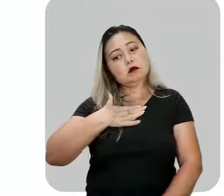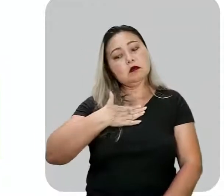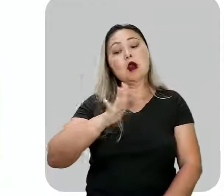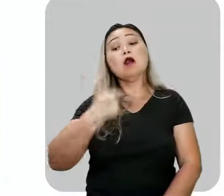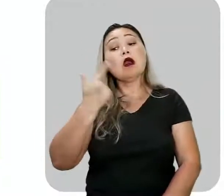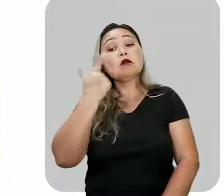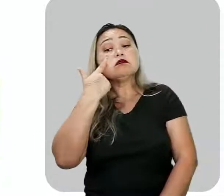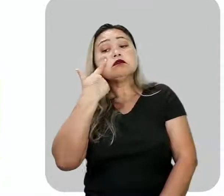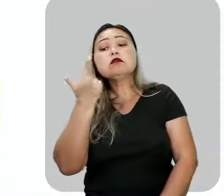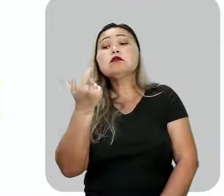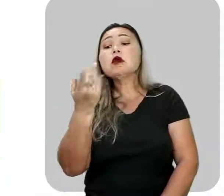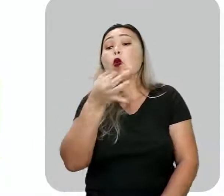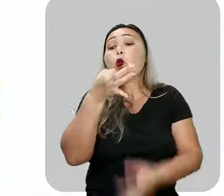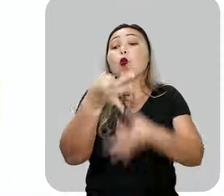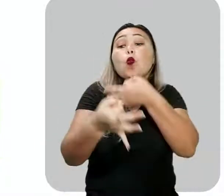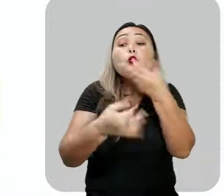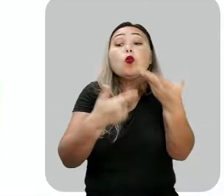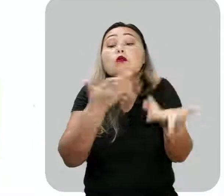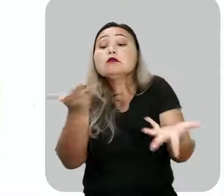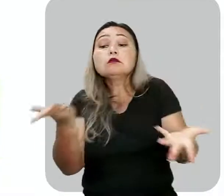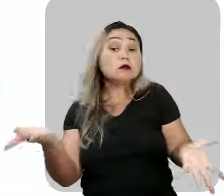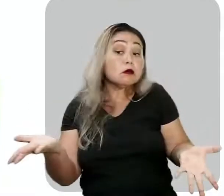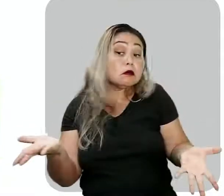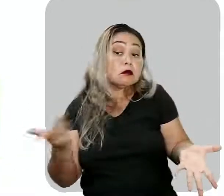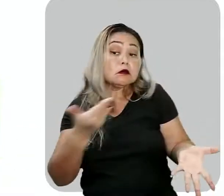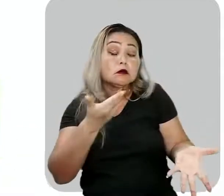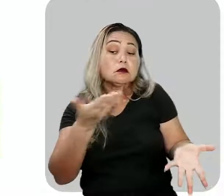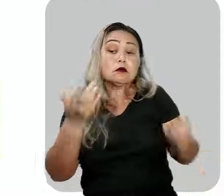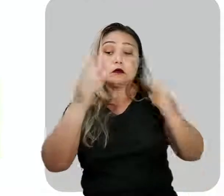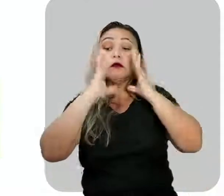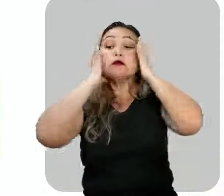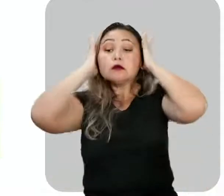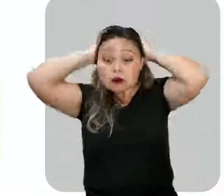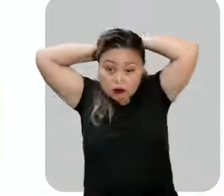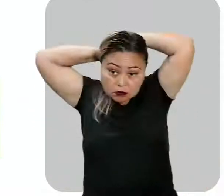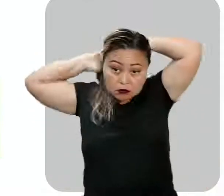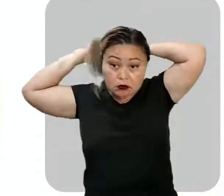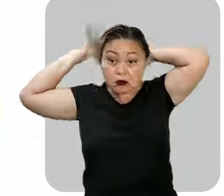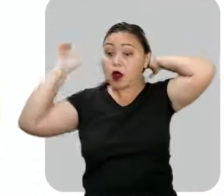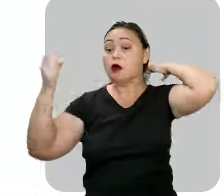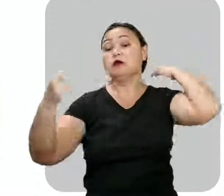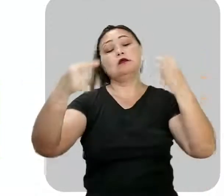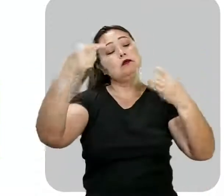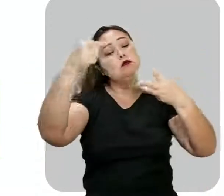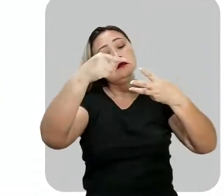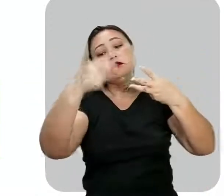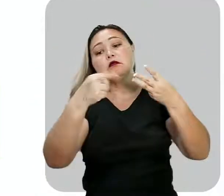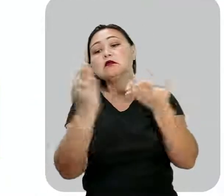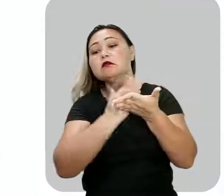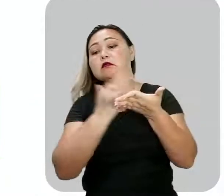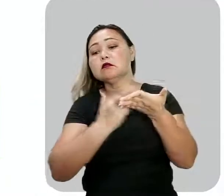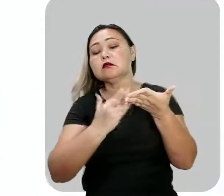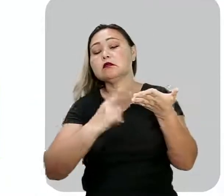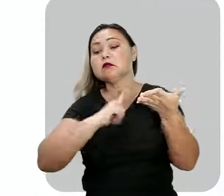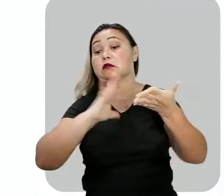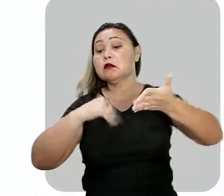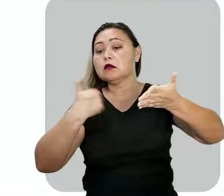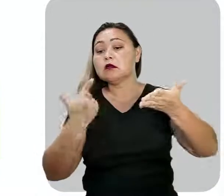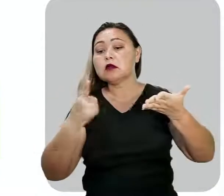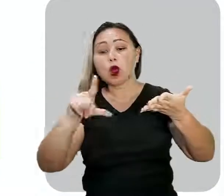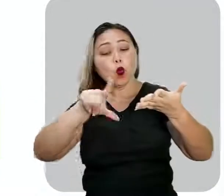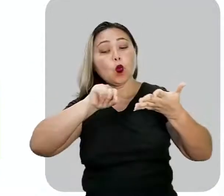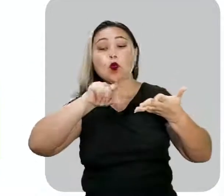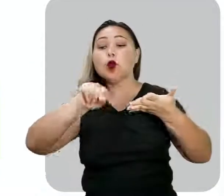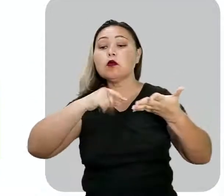quer ver como é esse posicionamento seu, tá? Diante aí de todas essas três unidades, você teve aí